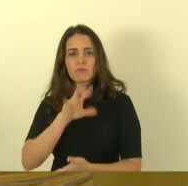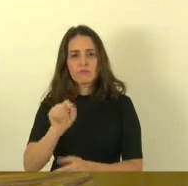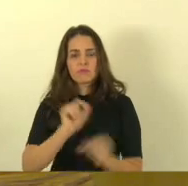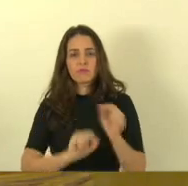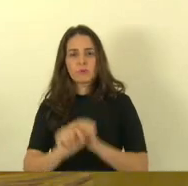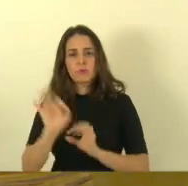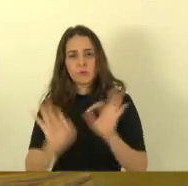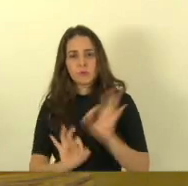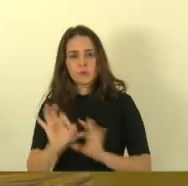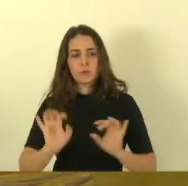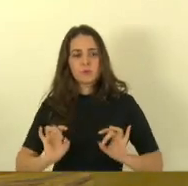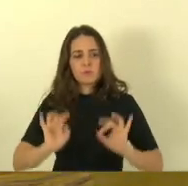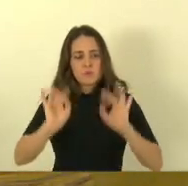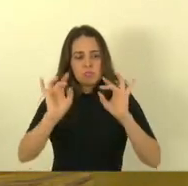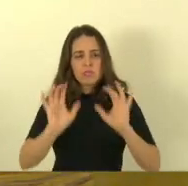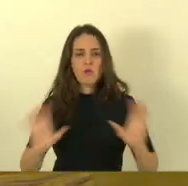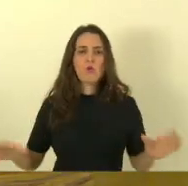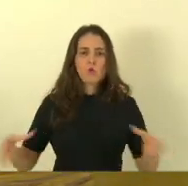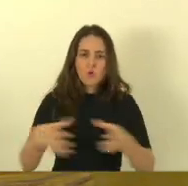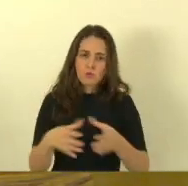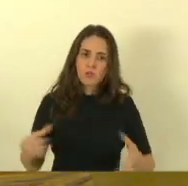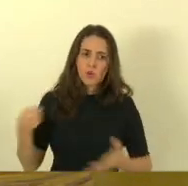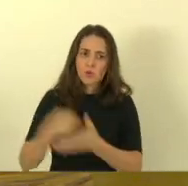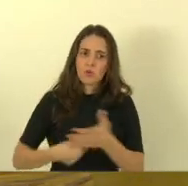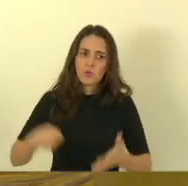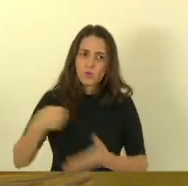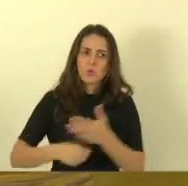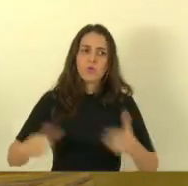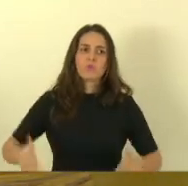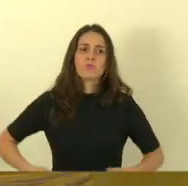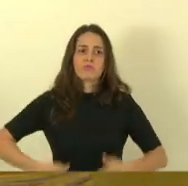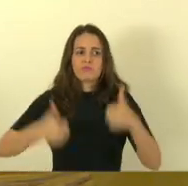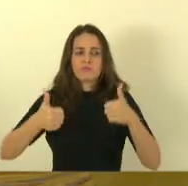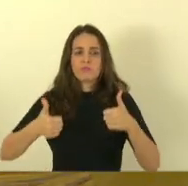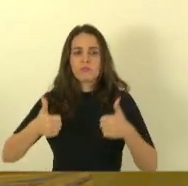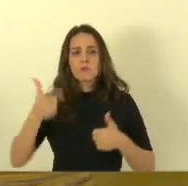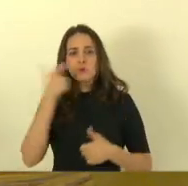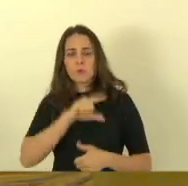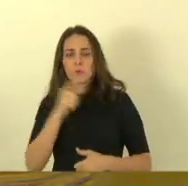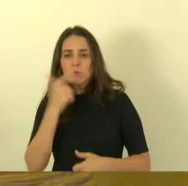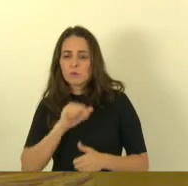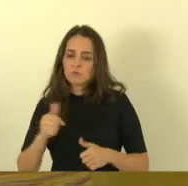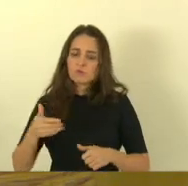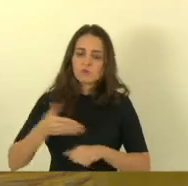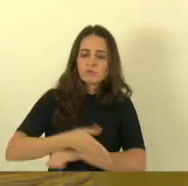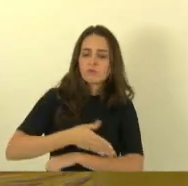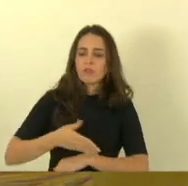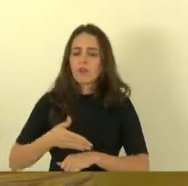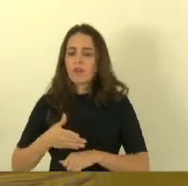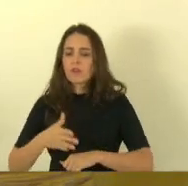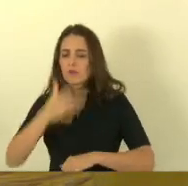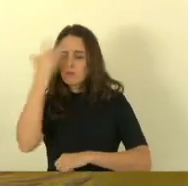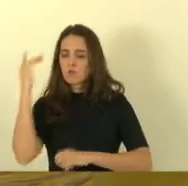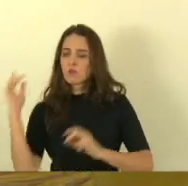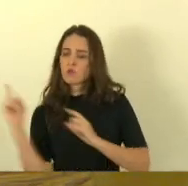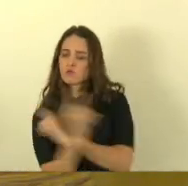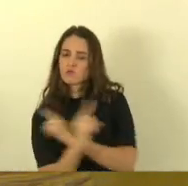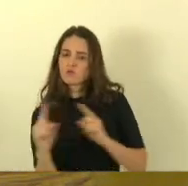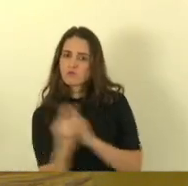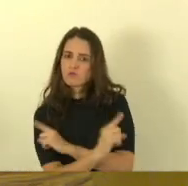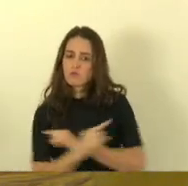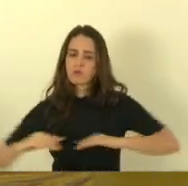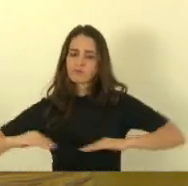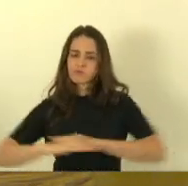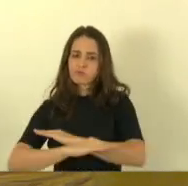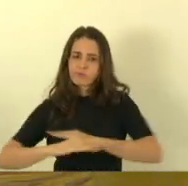realização para aquela comunidade que luta há bastante tempo para melhorar o acesso e a pavimentação dentro de Vila Paulista. Então, esses